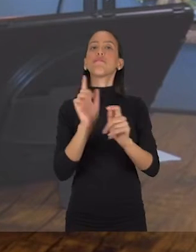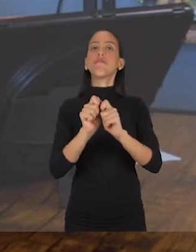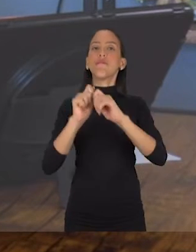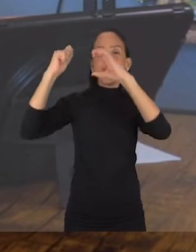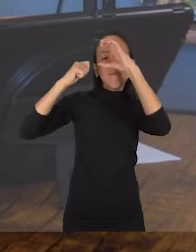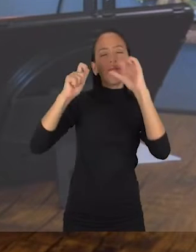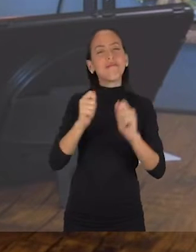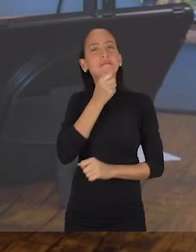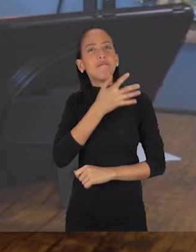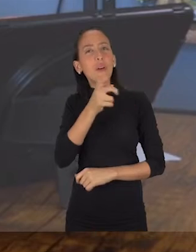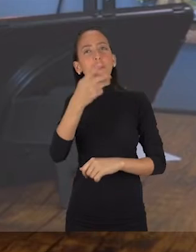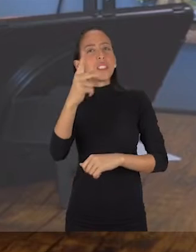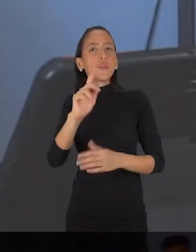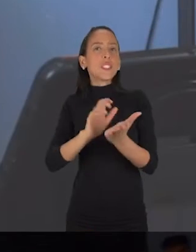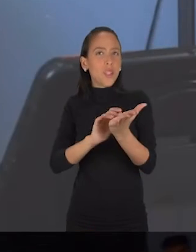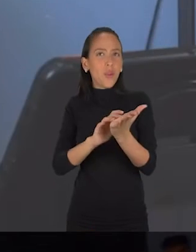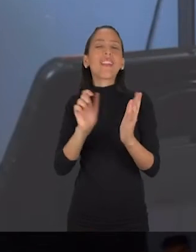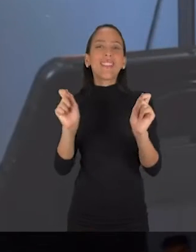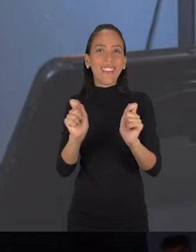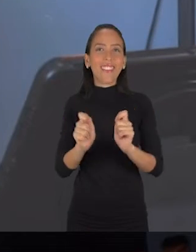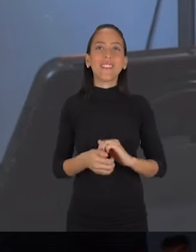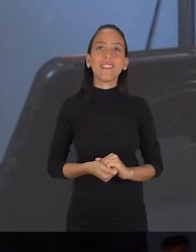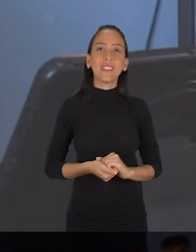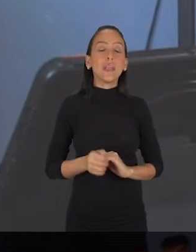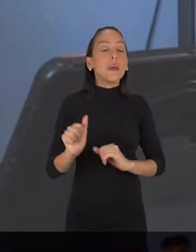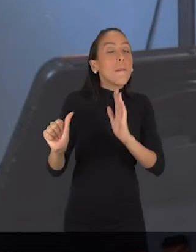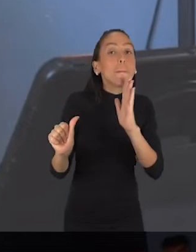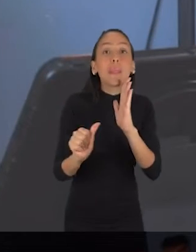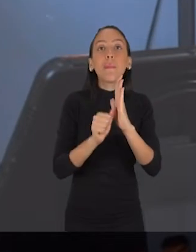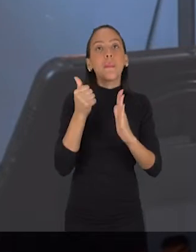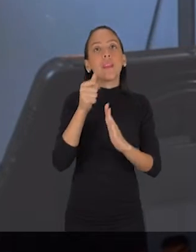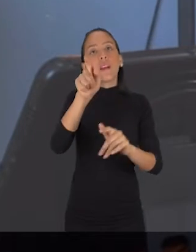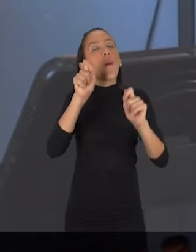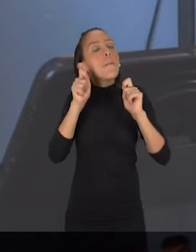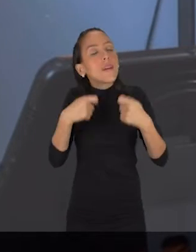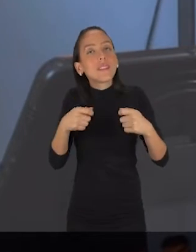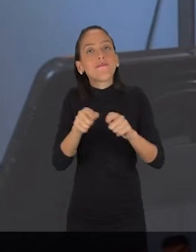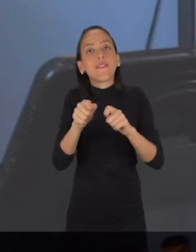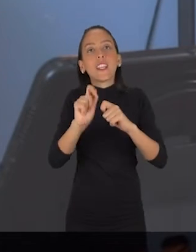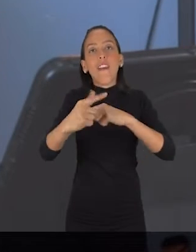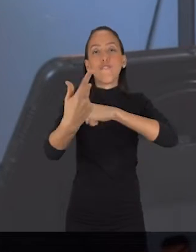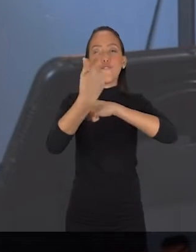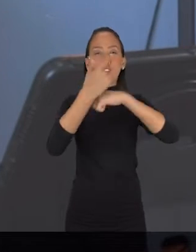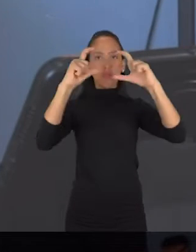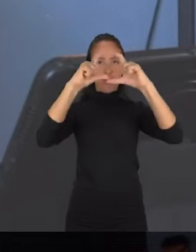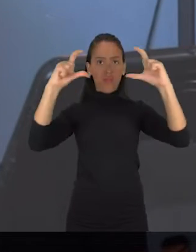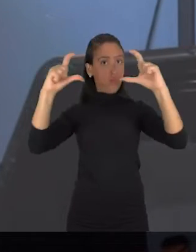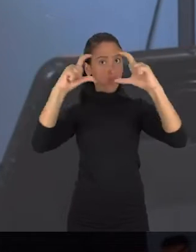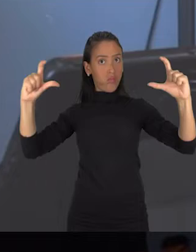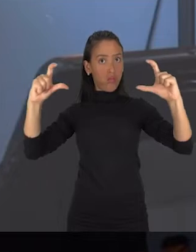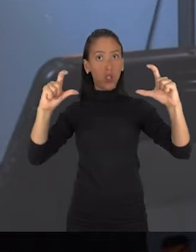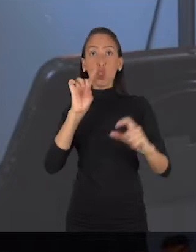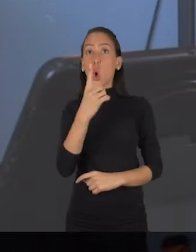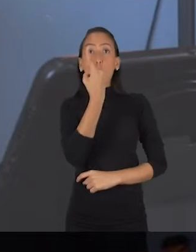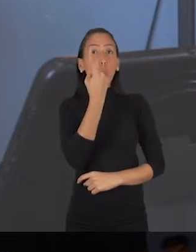bons, mesmo que você tenha que fazer com o seu celular. Primeiro de tudo, sempre faça vídeo na horizontal. A única ferramenta da internet que pede